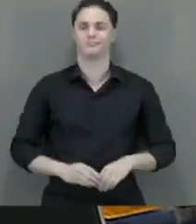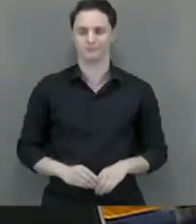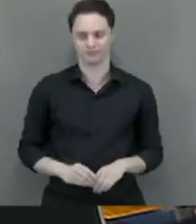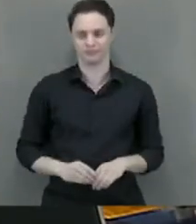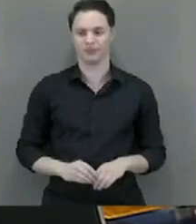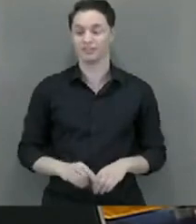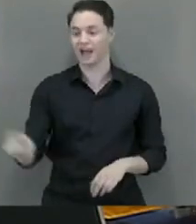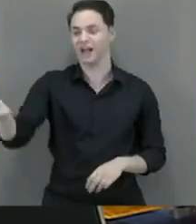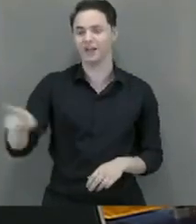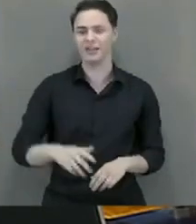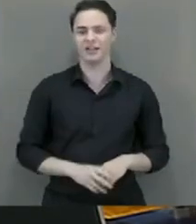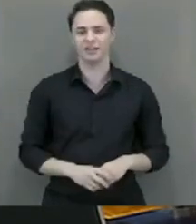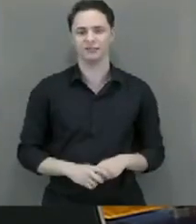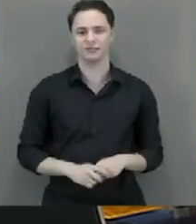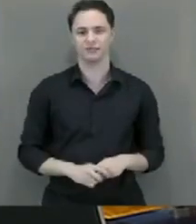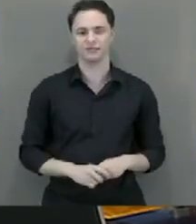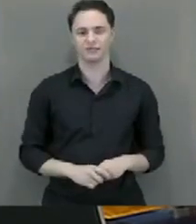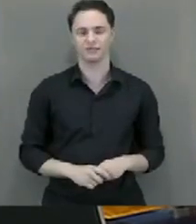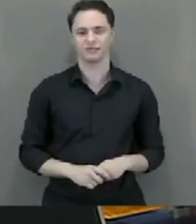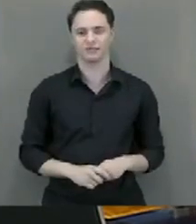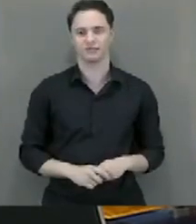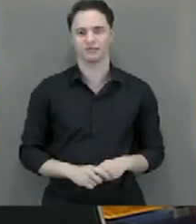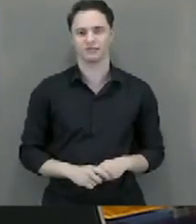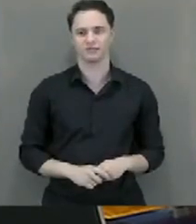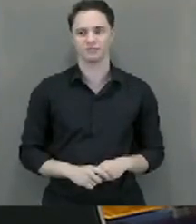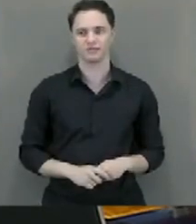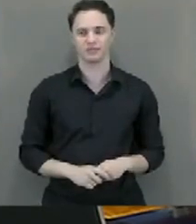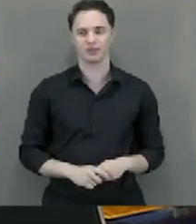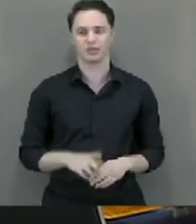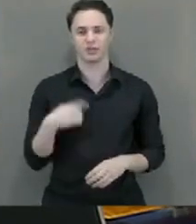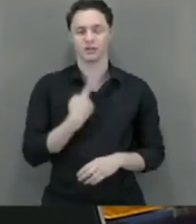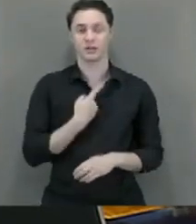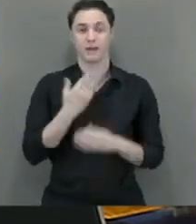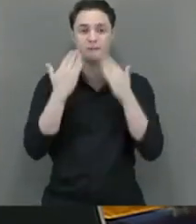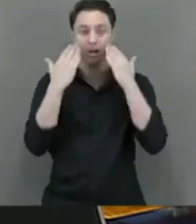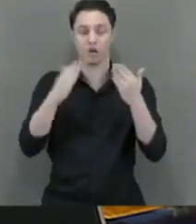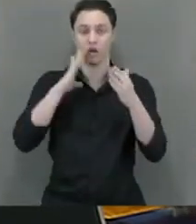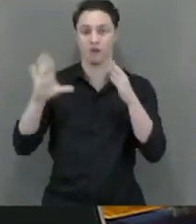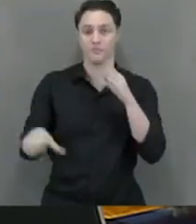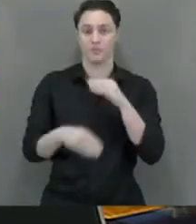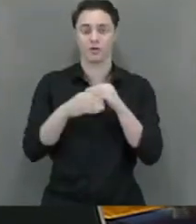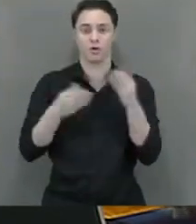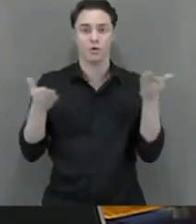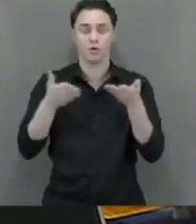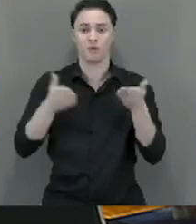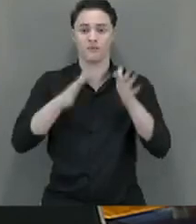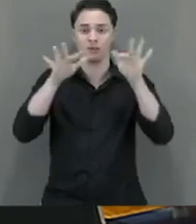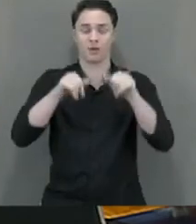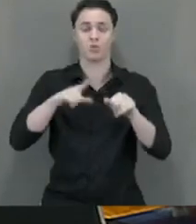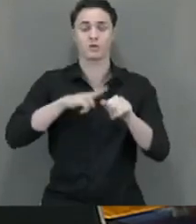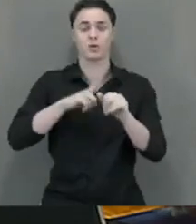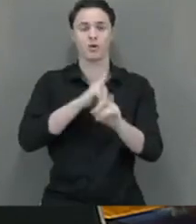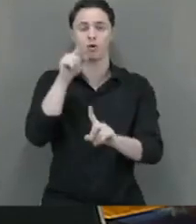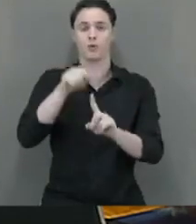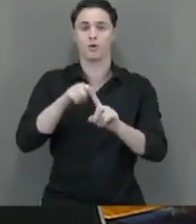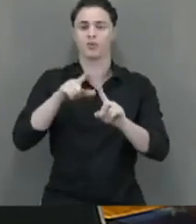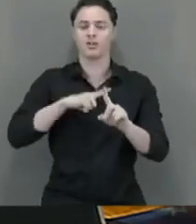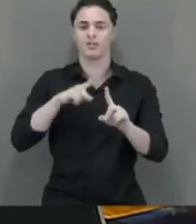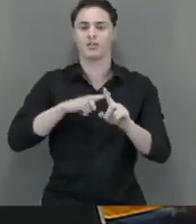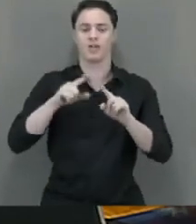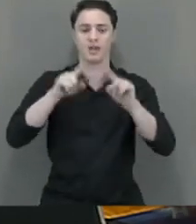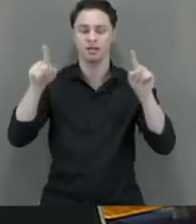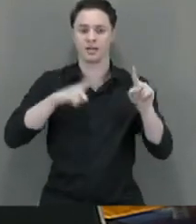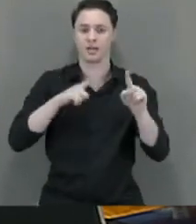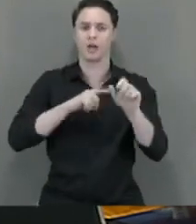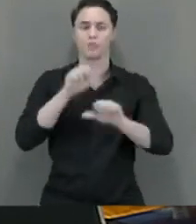Assim, estamos apresentando apenas uma emenda ao final com o objetivo de suprimir a